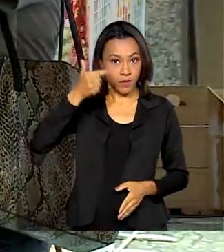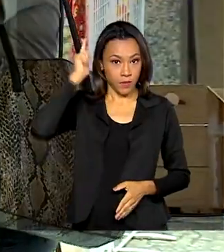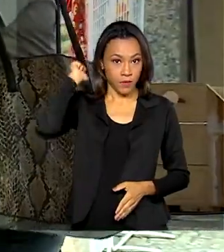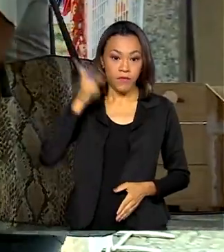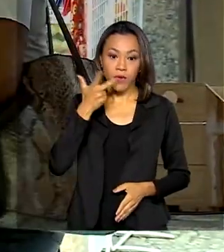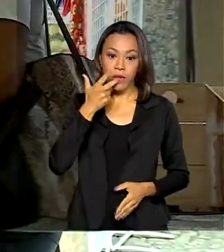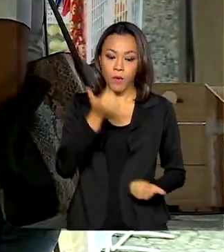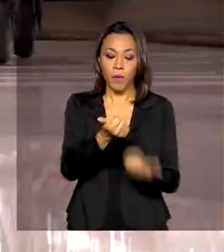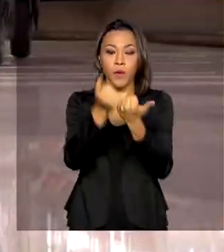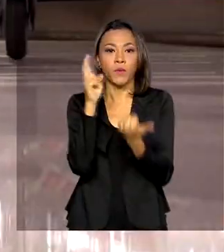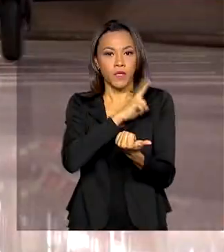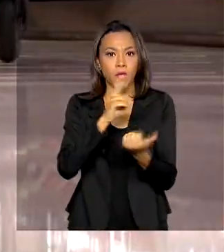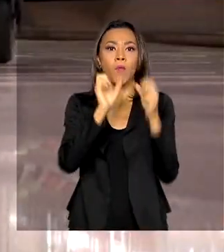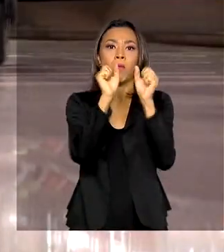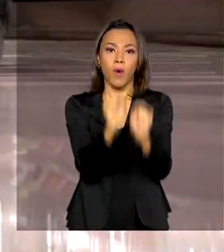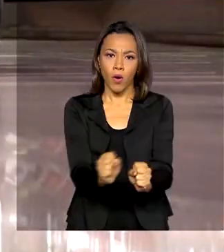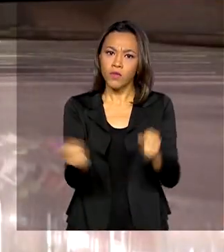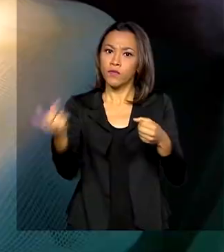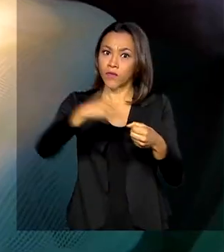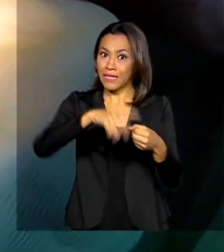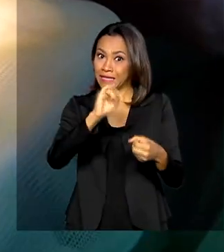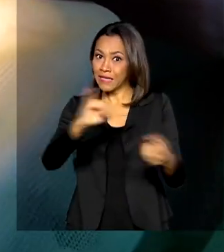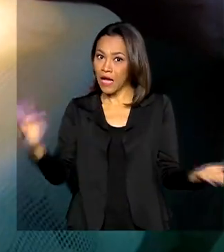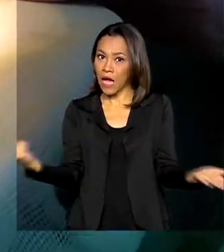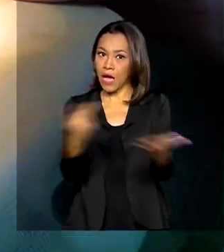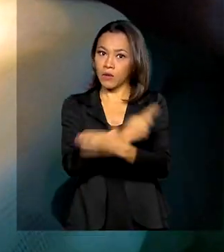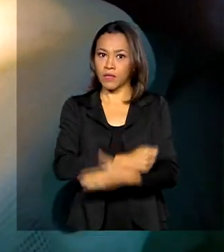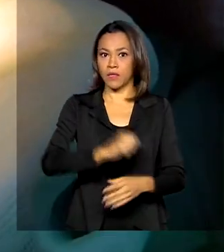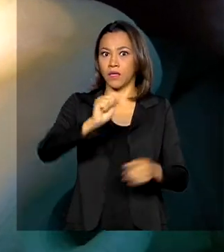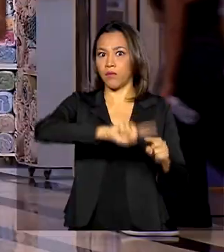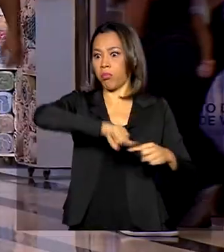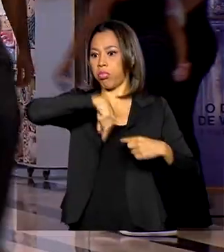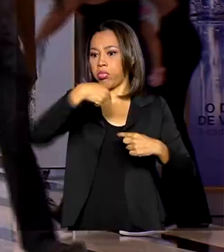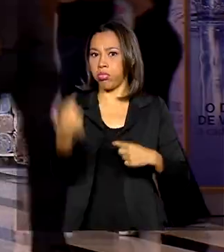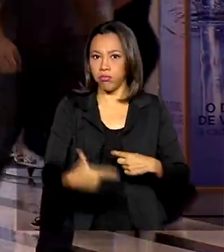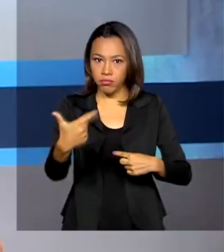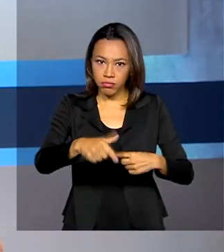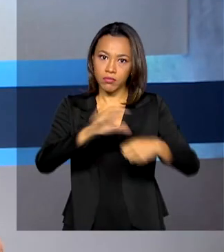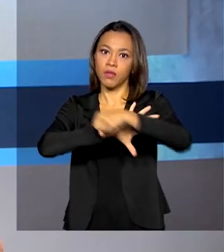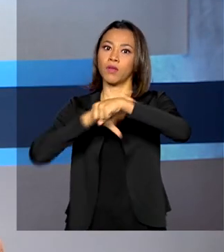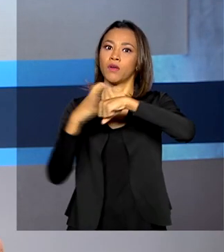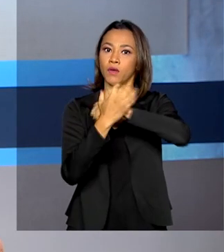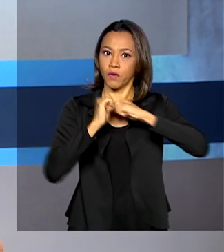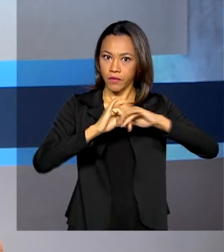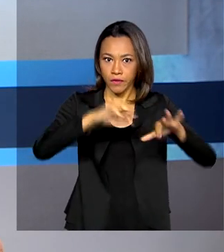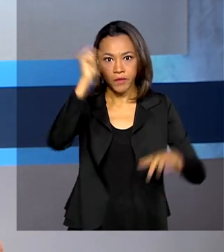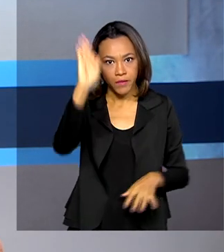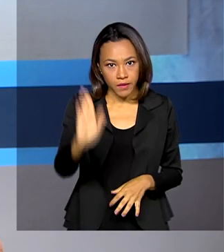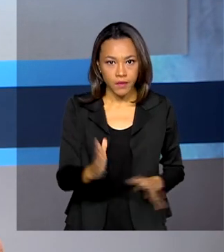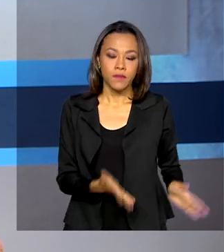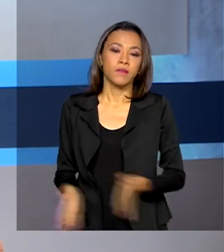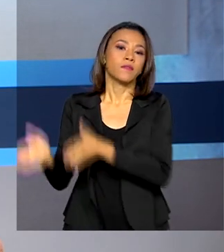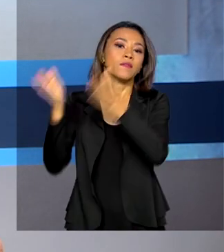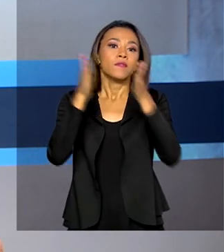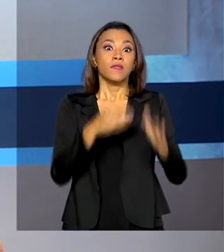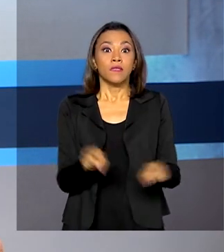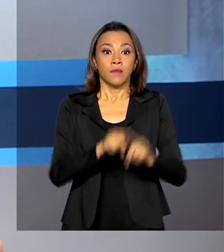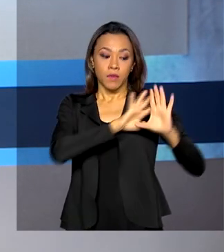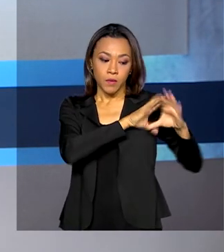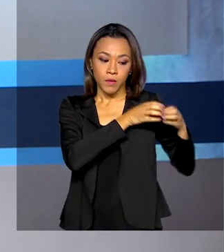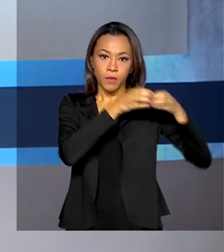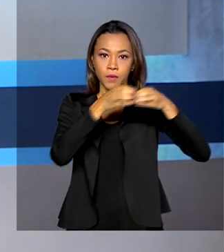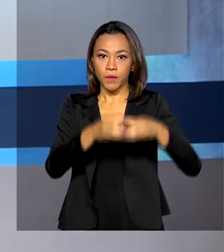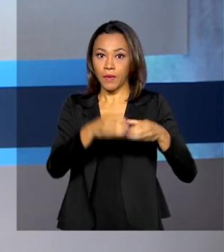pode ser retomado se houver uma segunda onda da Covid-19 no Brasil. E veja também, técnicos da